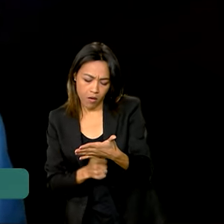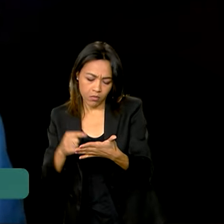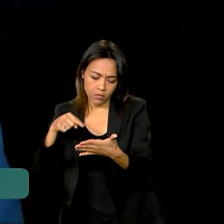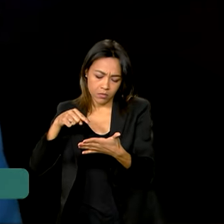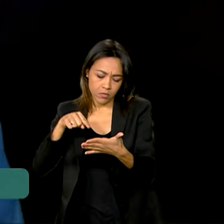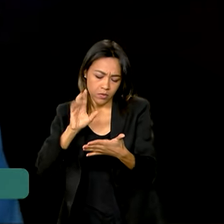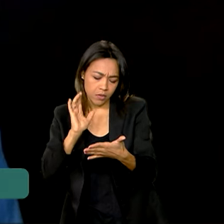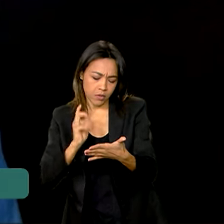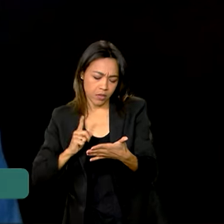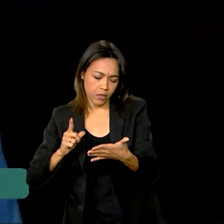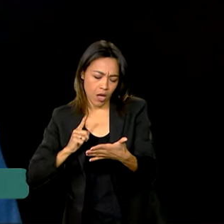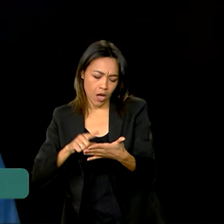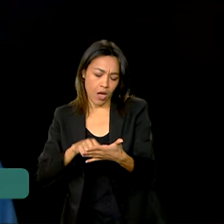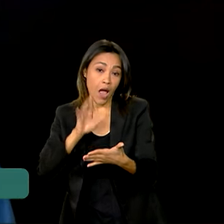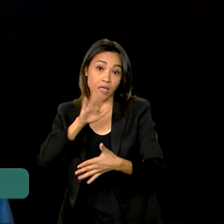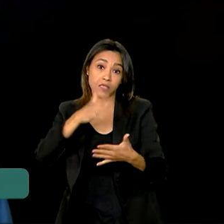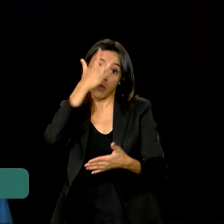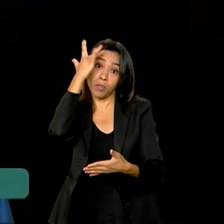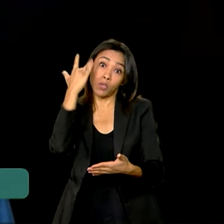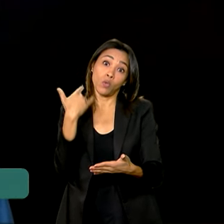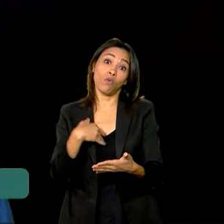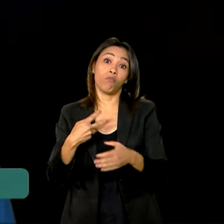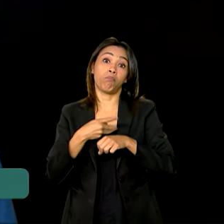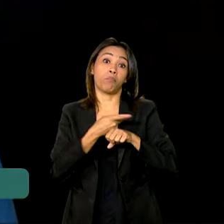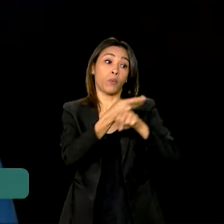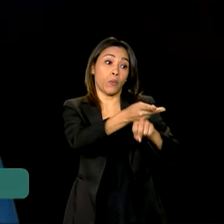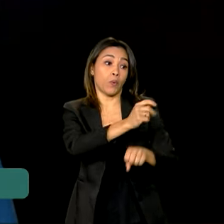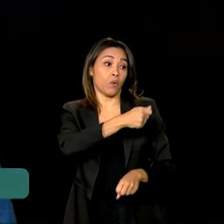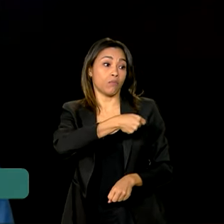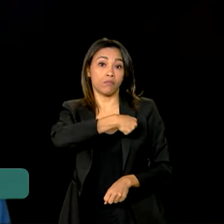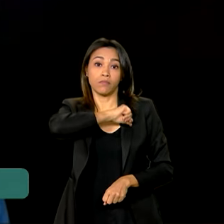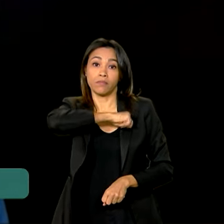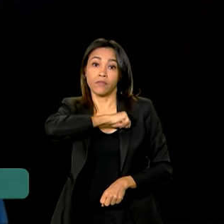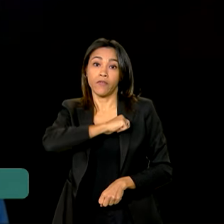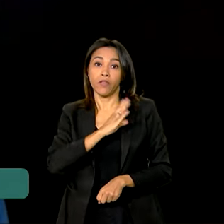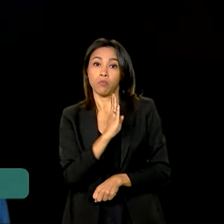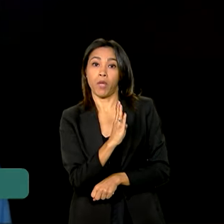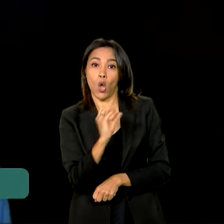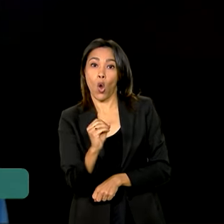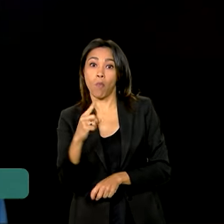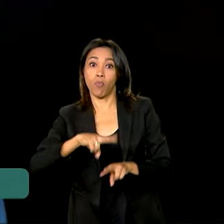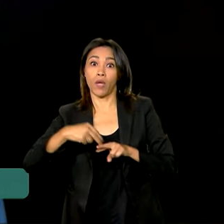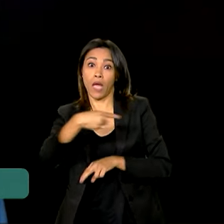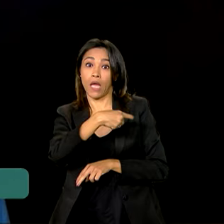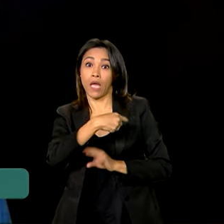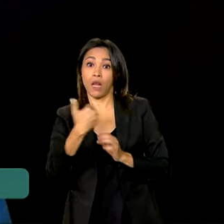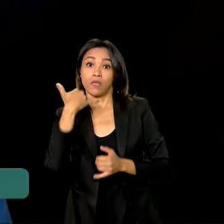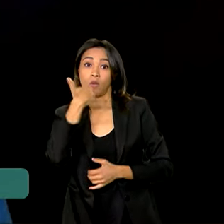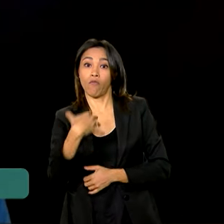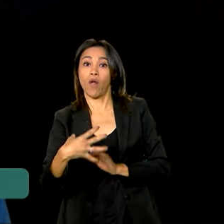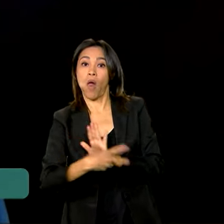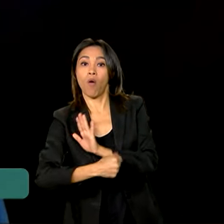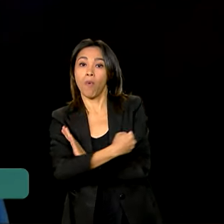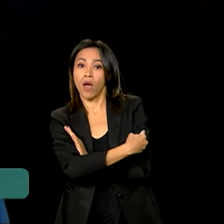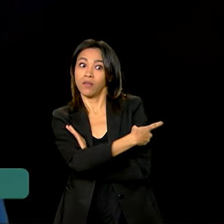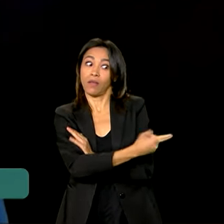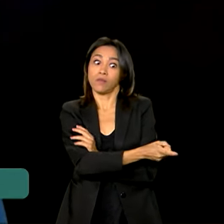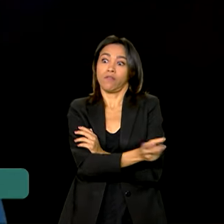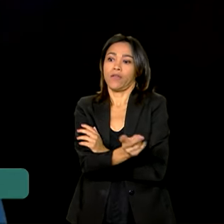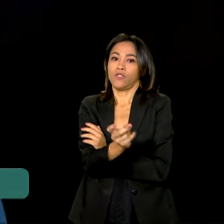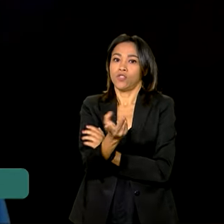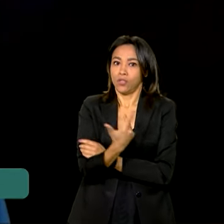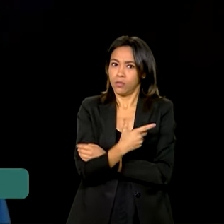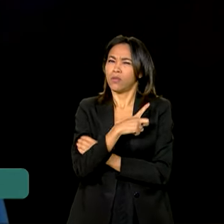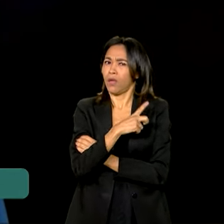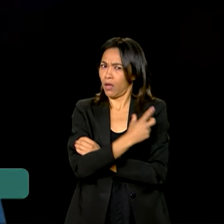roubo. Às vezes alguém fez um boletim de ocorrência em algum local que aquele aparelho foi roubado e está sendo comercializado. Existe